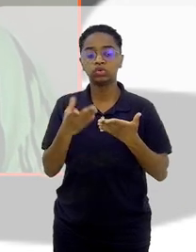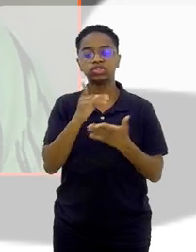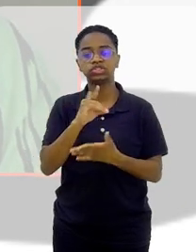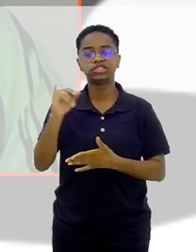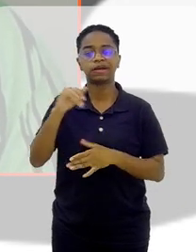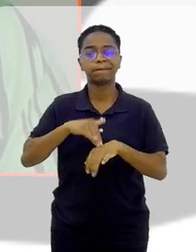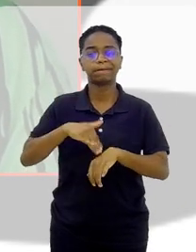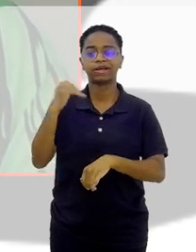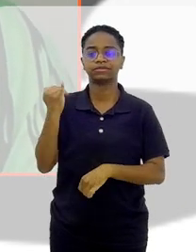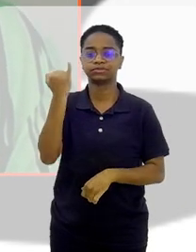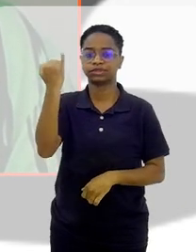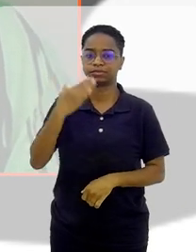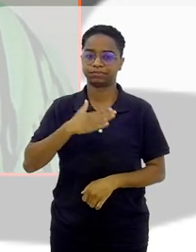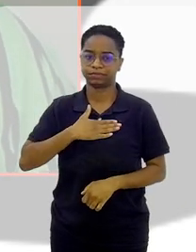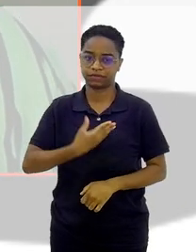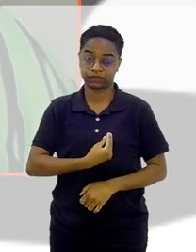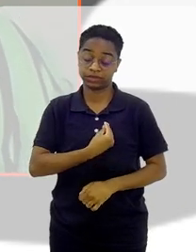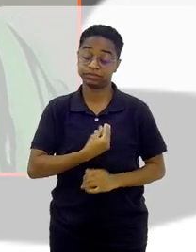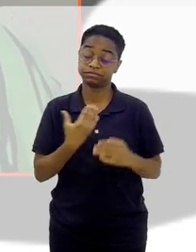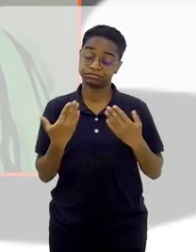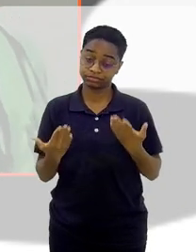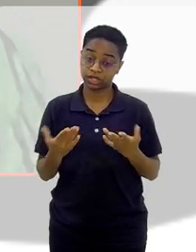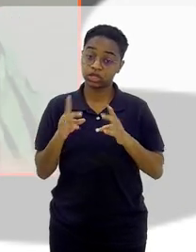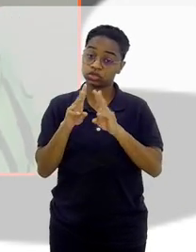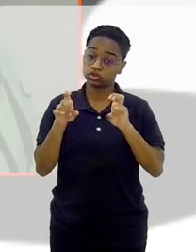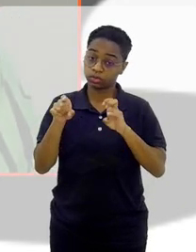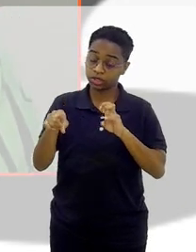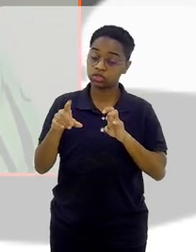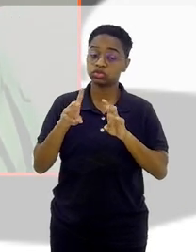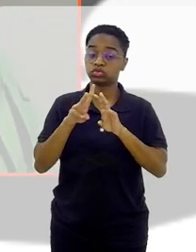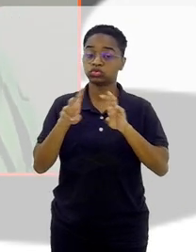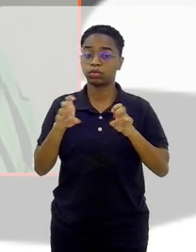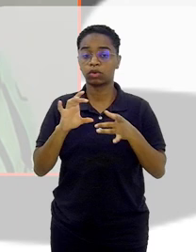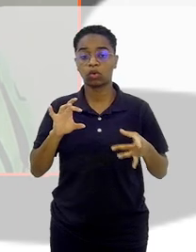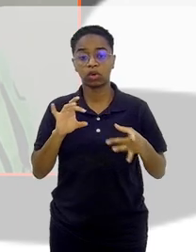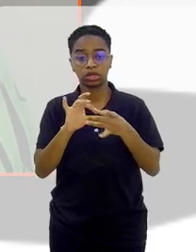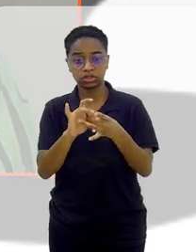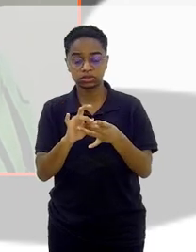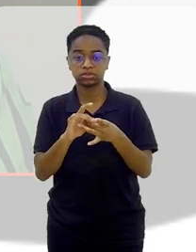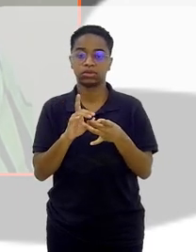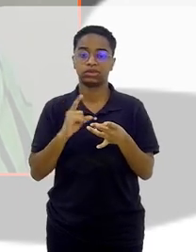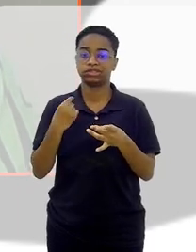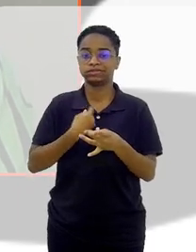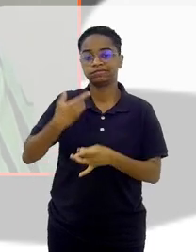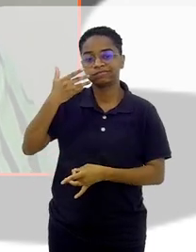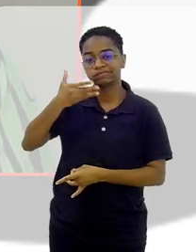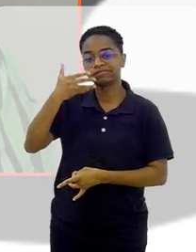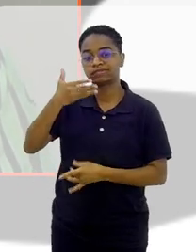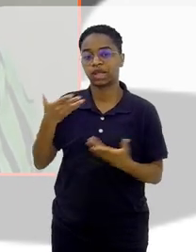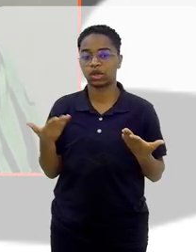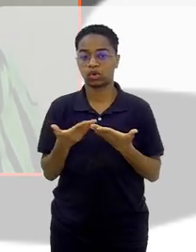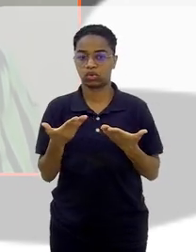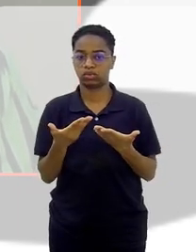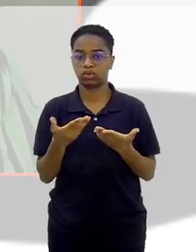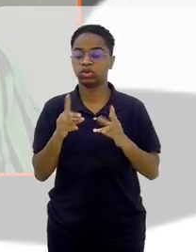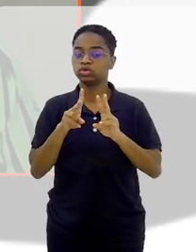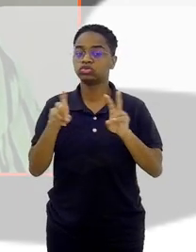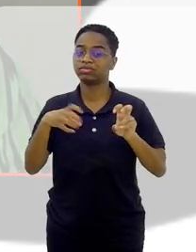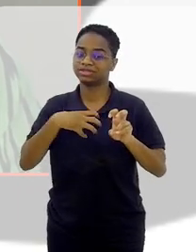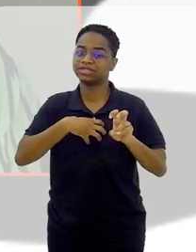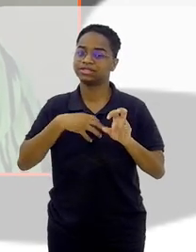vida. Então, é isso, né? É sobre conexão, né, Cláudia, que a gente está falando, né? É sobre